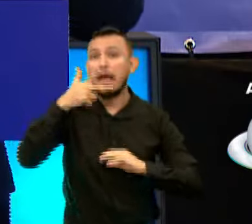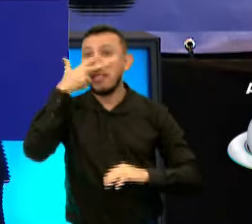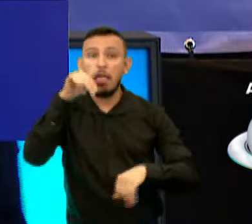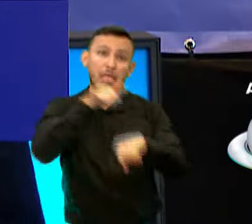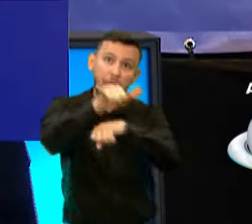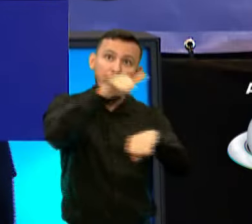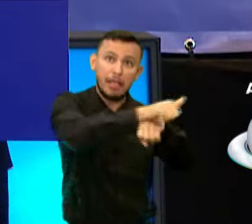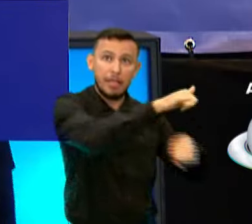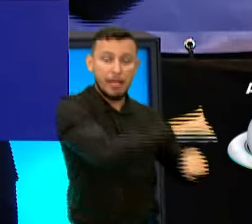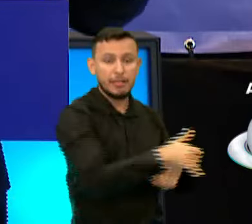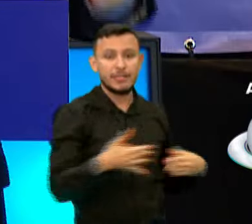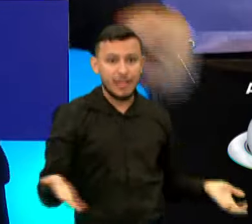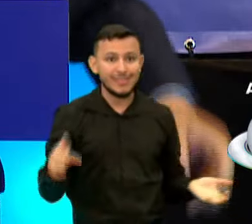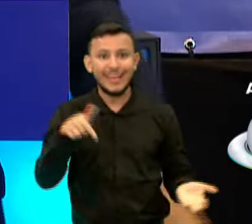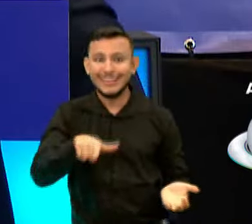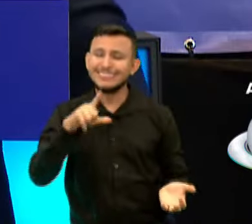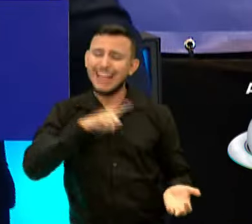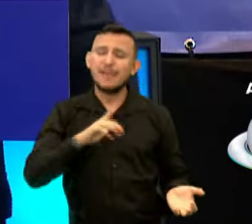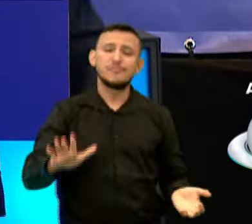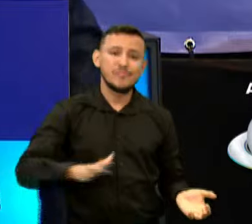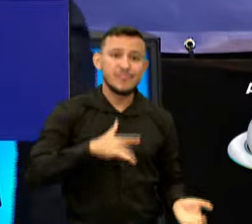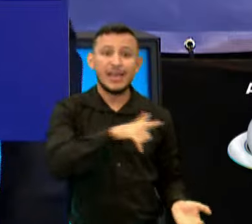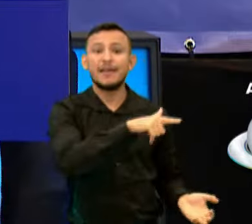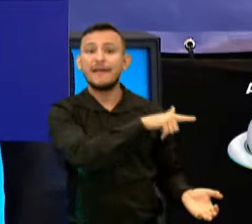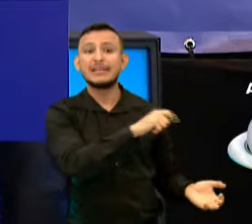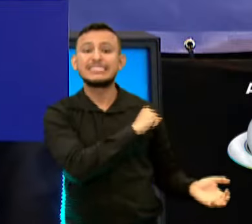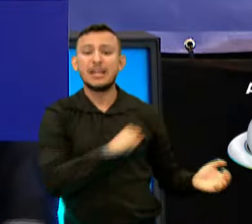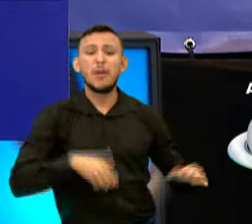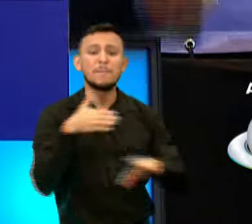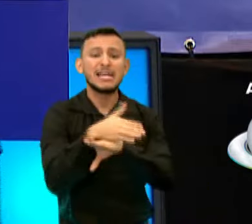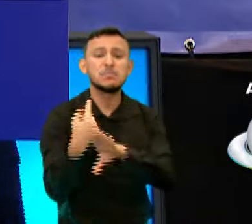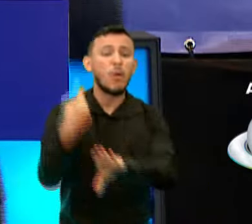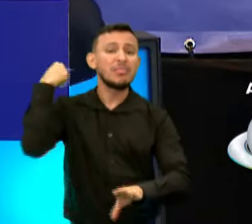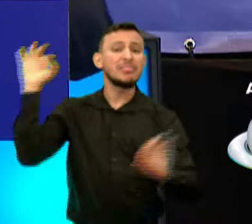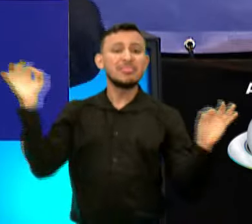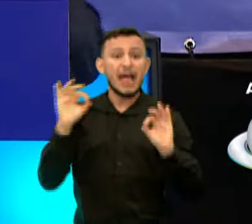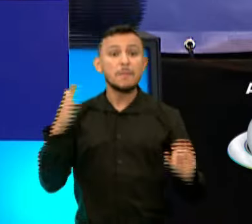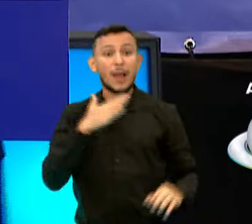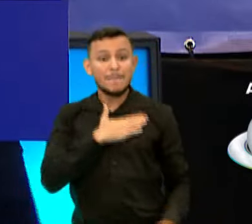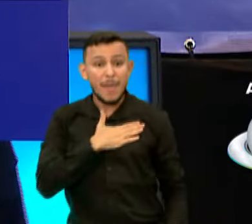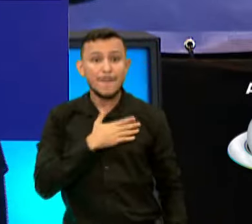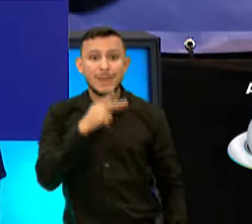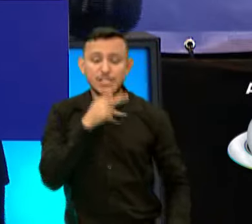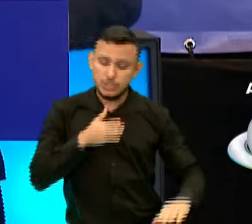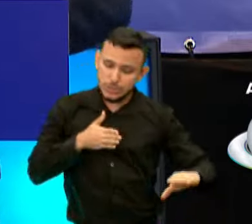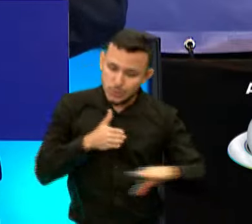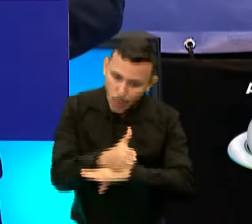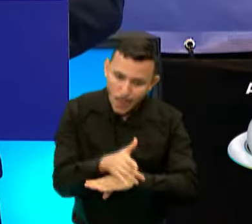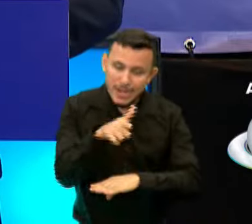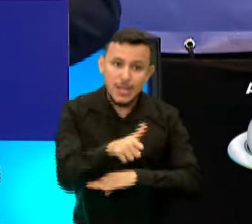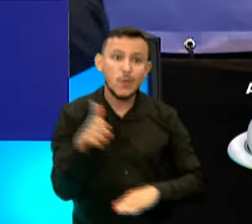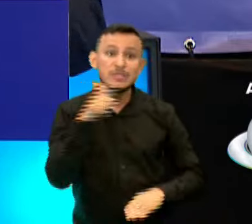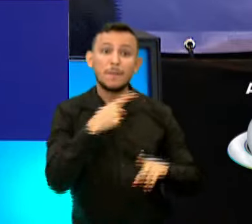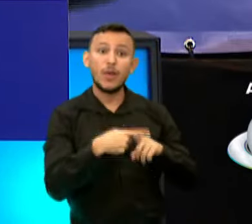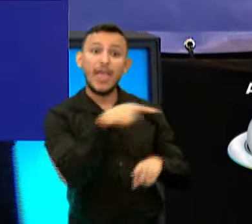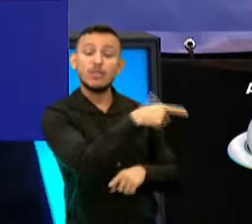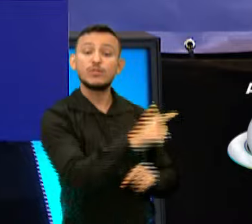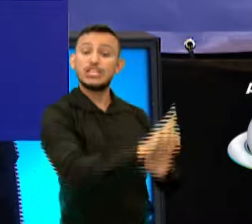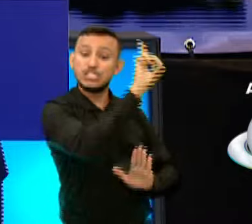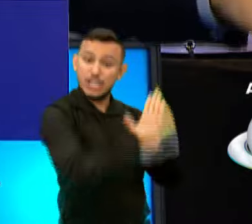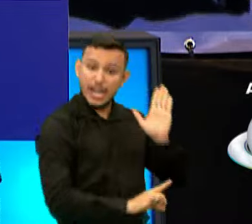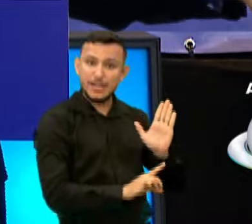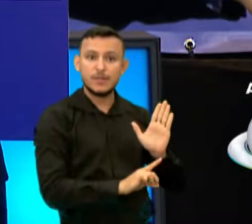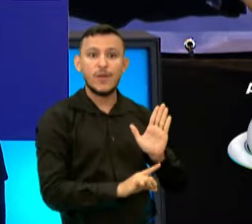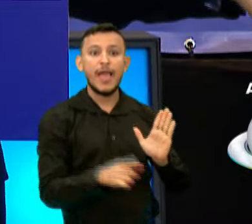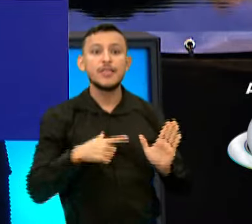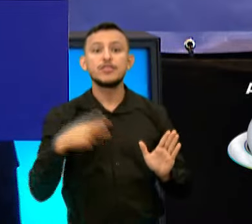enganando o povo. O negócio está feio. O senador não participou do debate passado. Porque meu partido entrou e tirou. Porque ele não tinha direito.